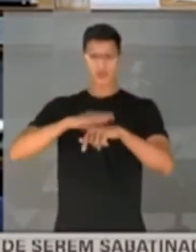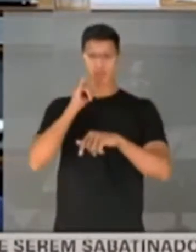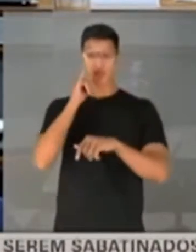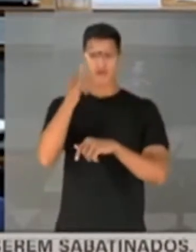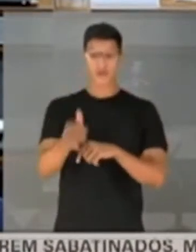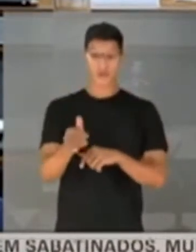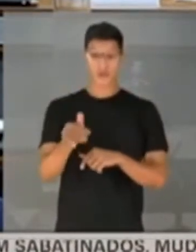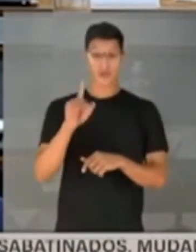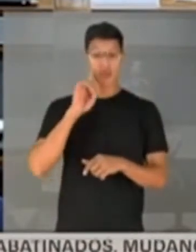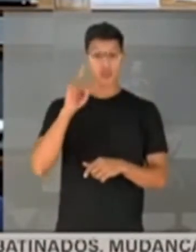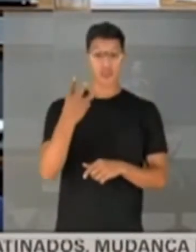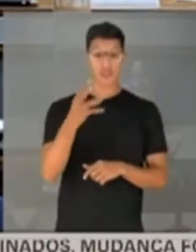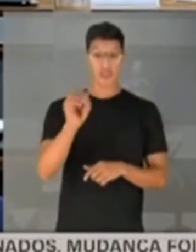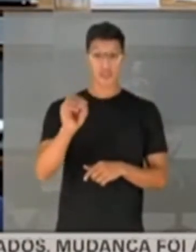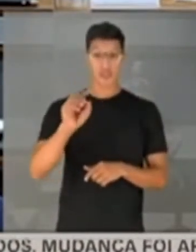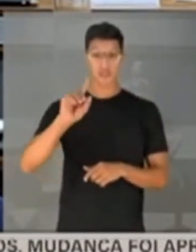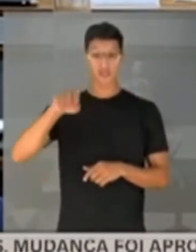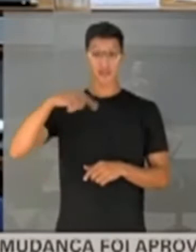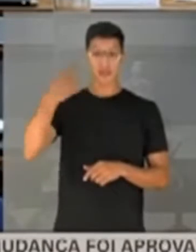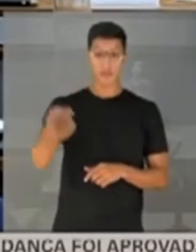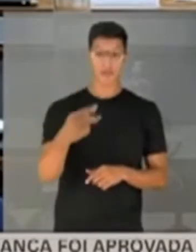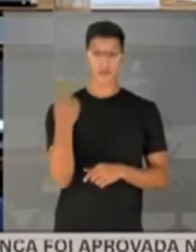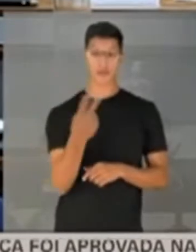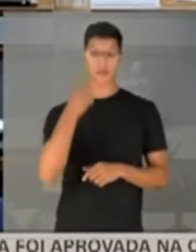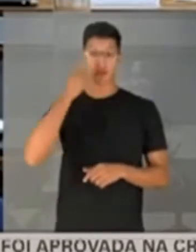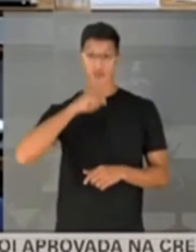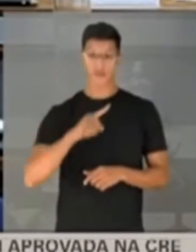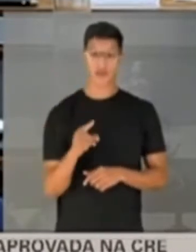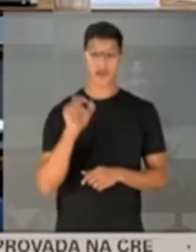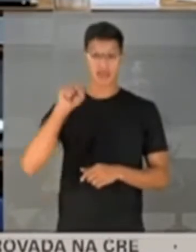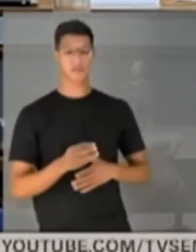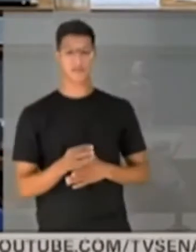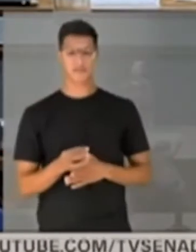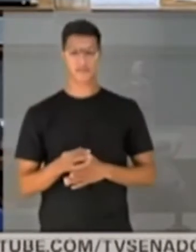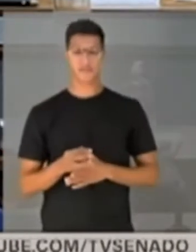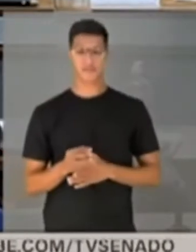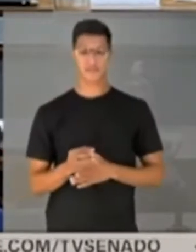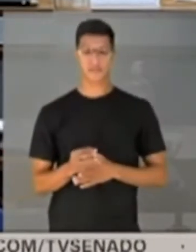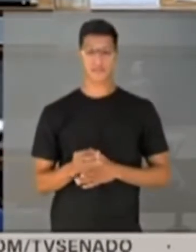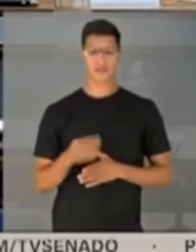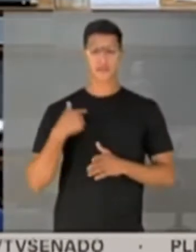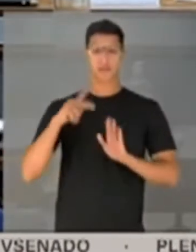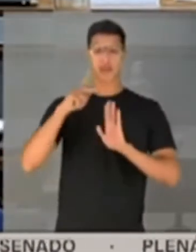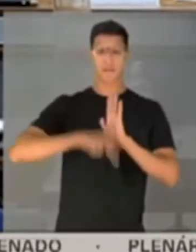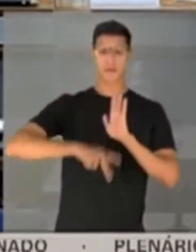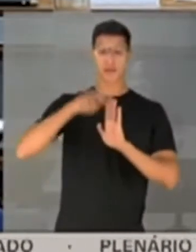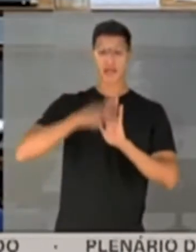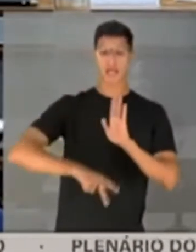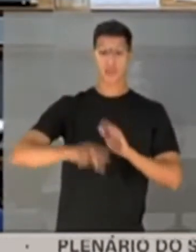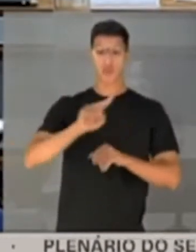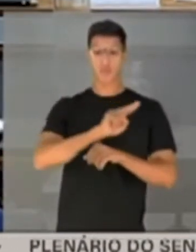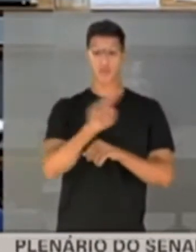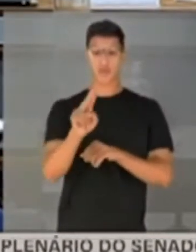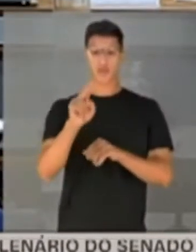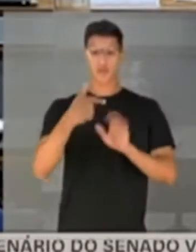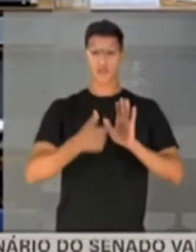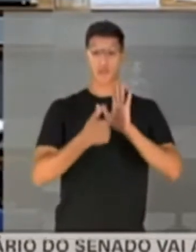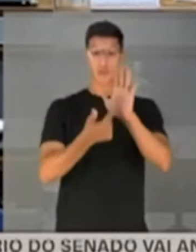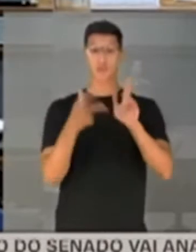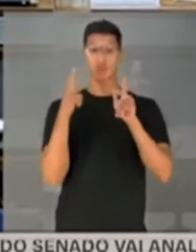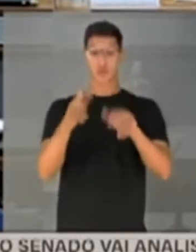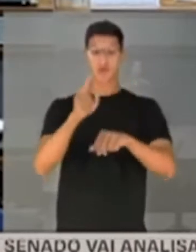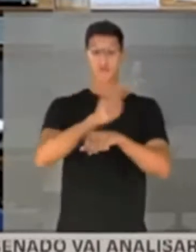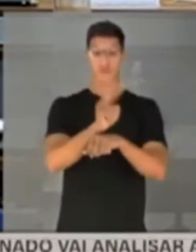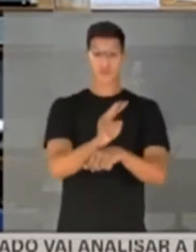notificação dia 30, depois da segunda falha. É isso? Isso. Porque a portaria de nomeação que me indicou como